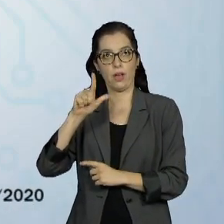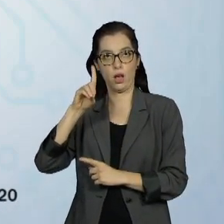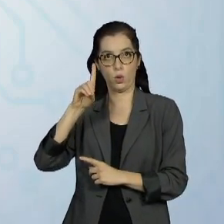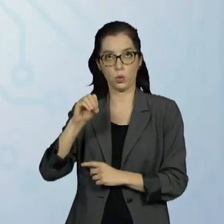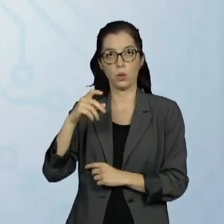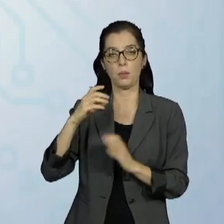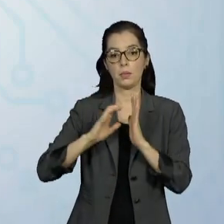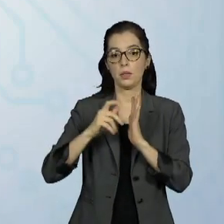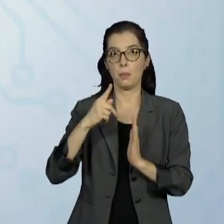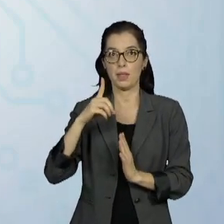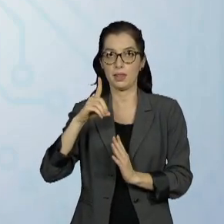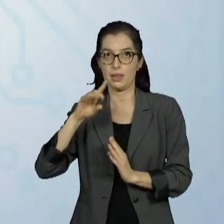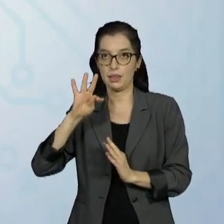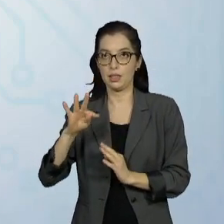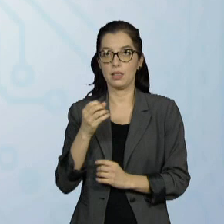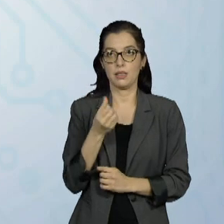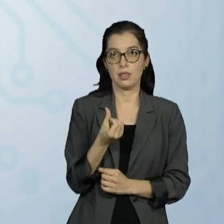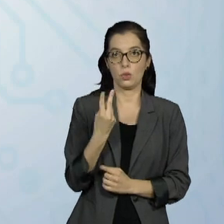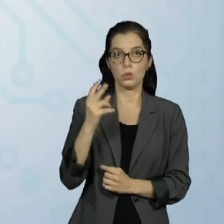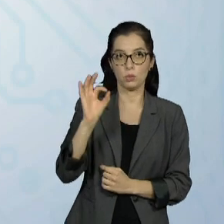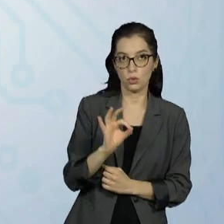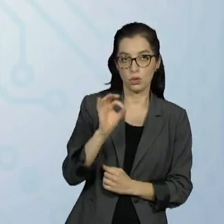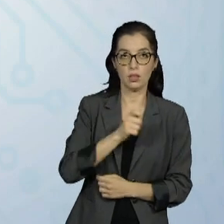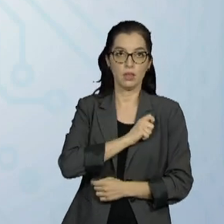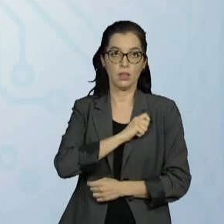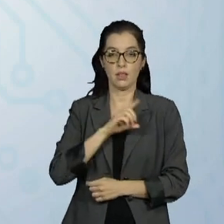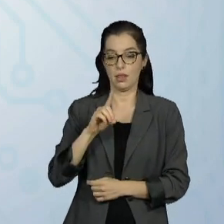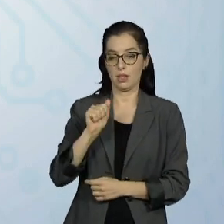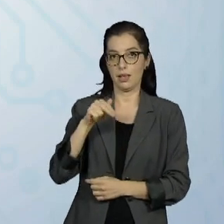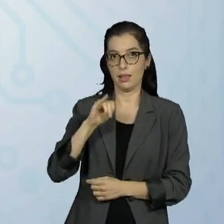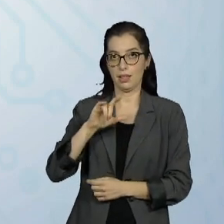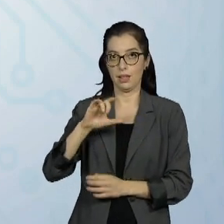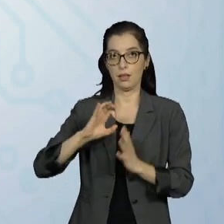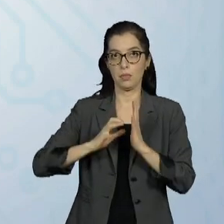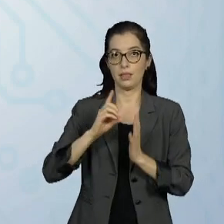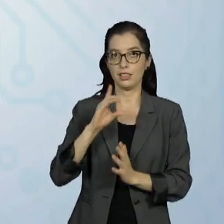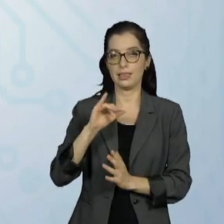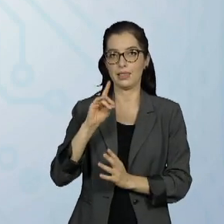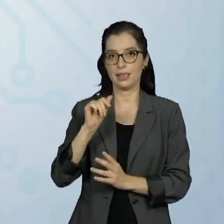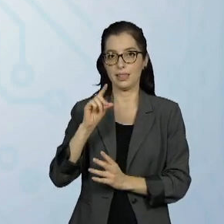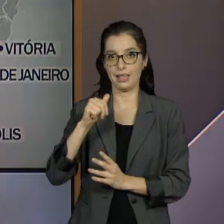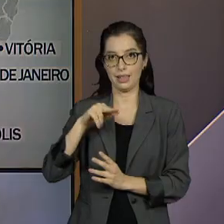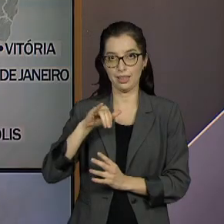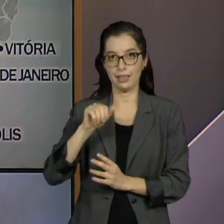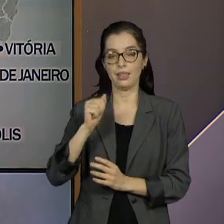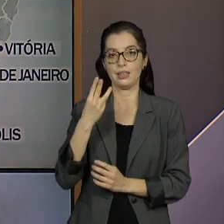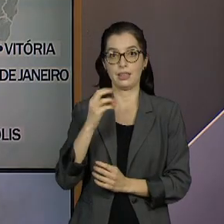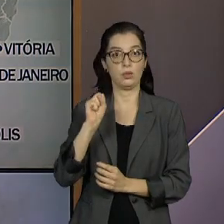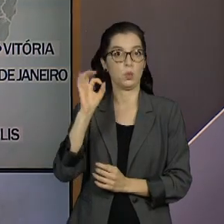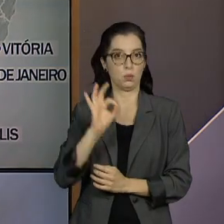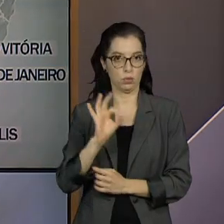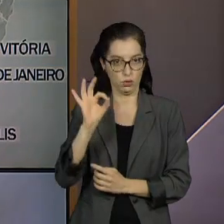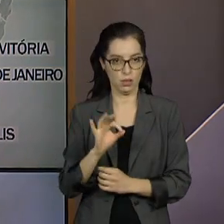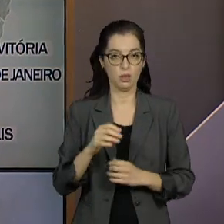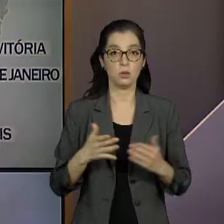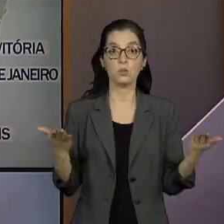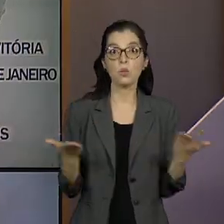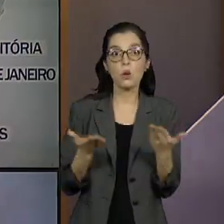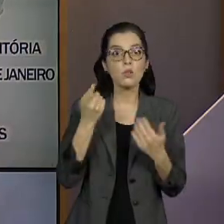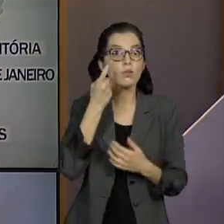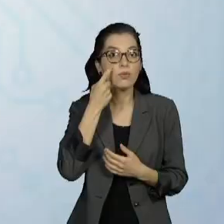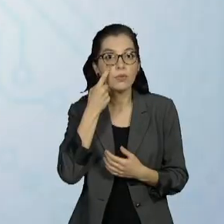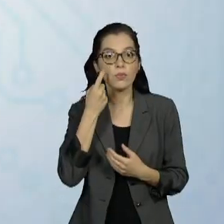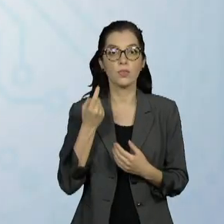62%. Delegada Daniele, do Cidadania, aparece com 38%. De Aracaju para João